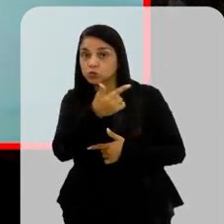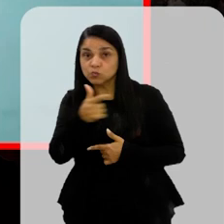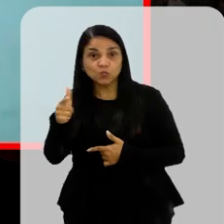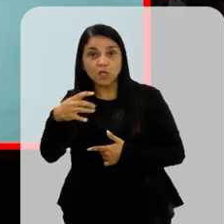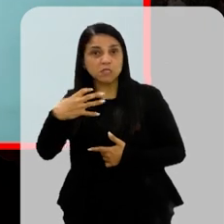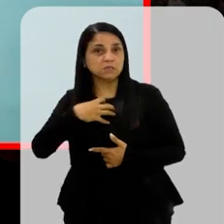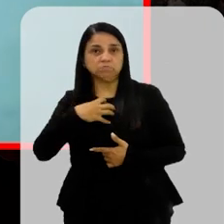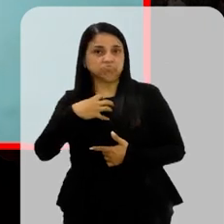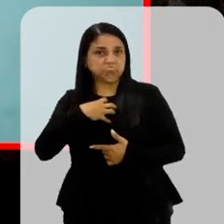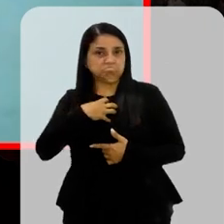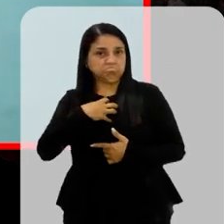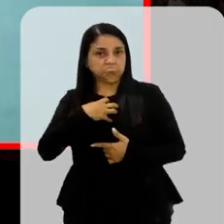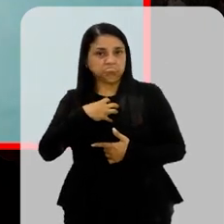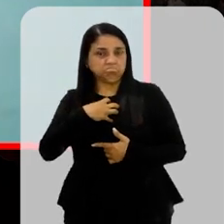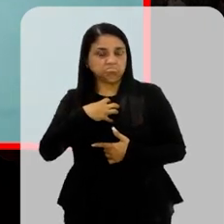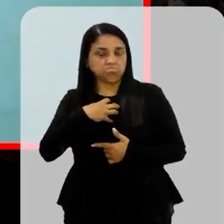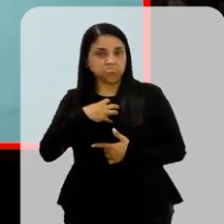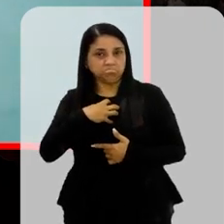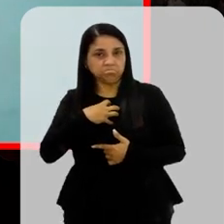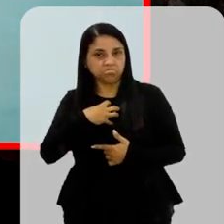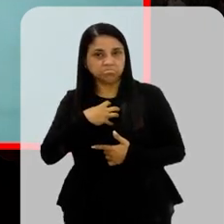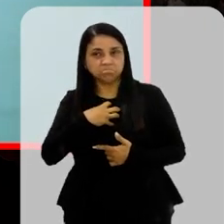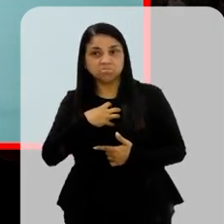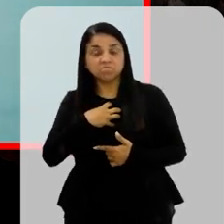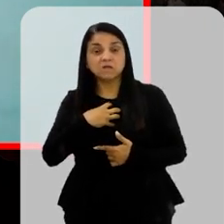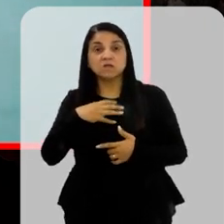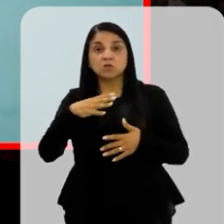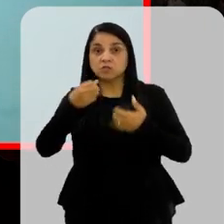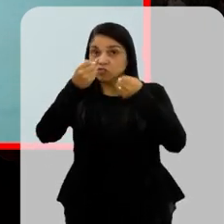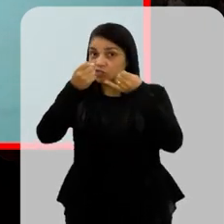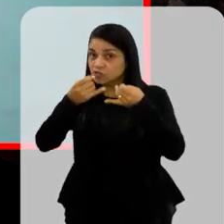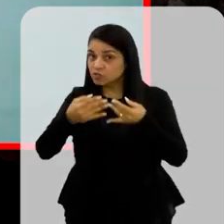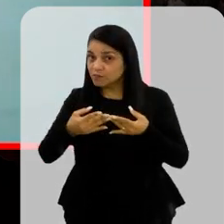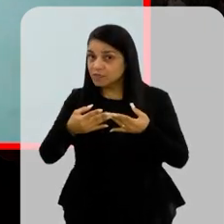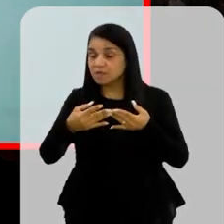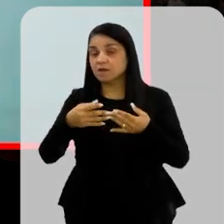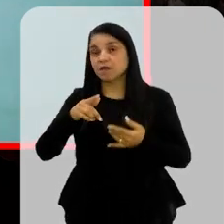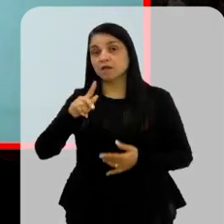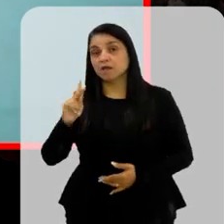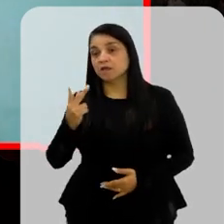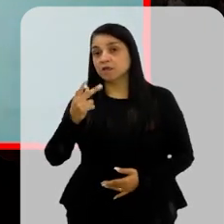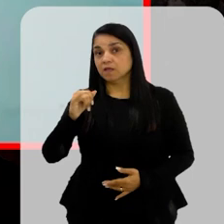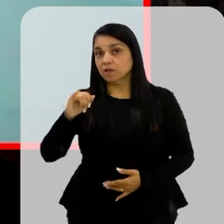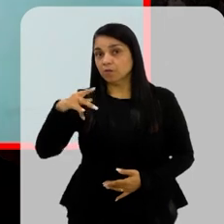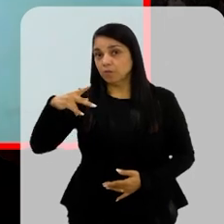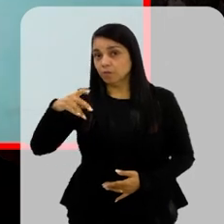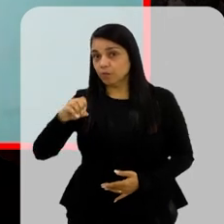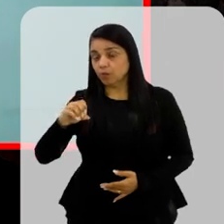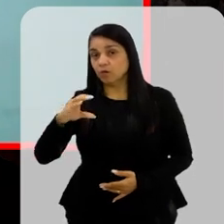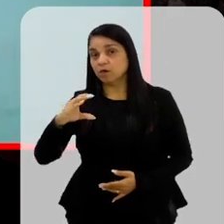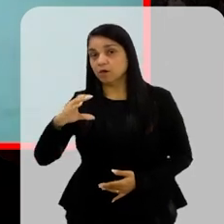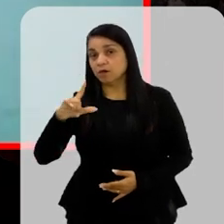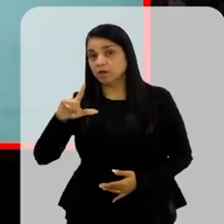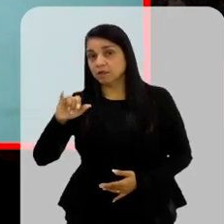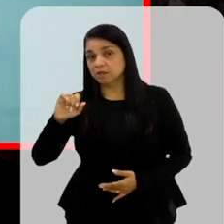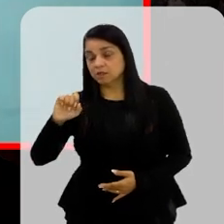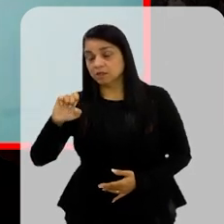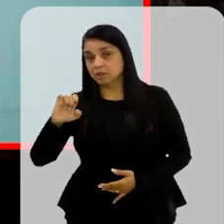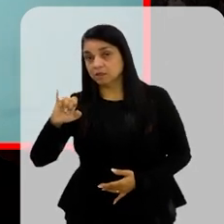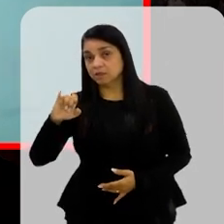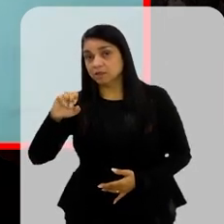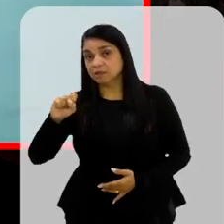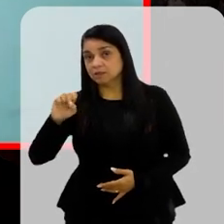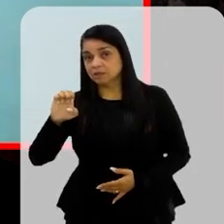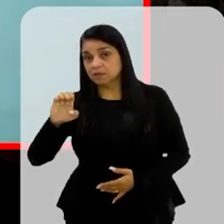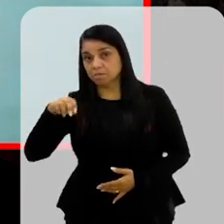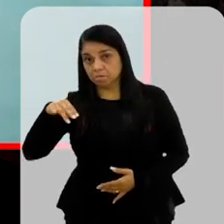tem sintomas Nenhum Então quando a gente Fala que a hipoglicemia É muito séria É por conta disso E o